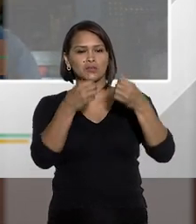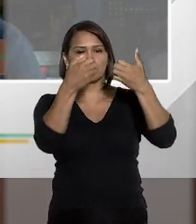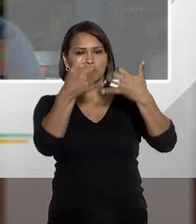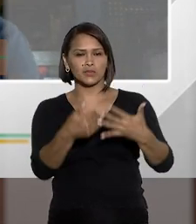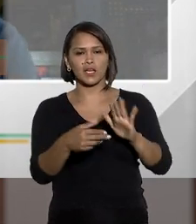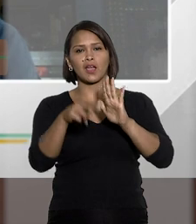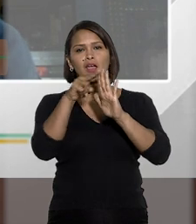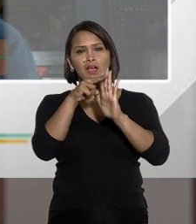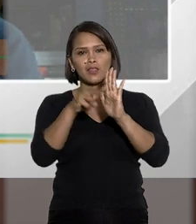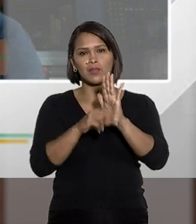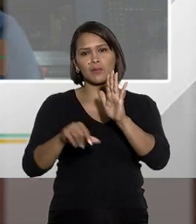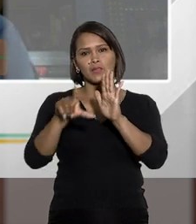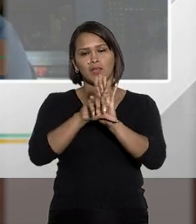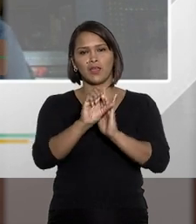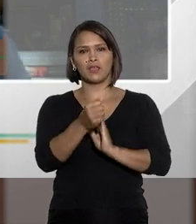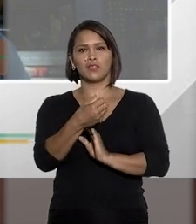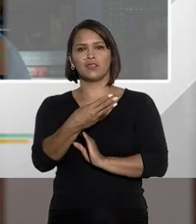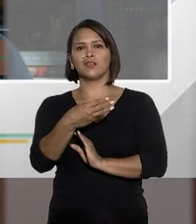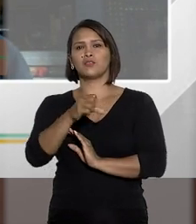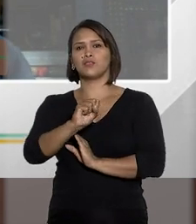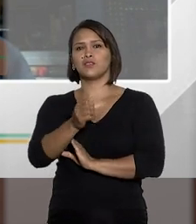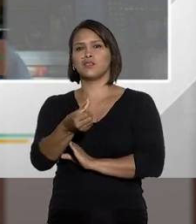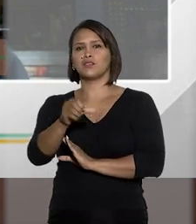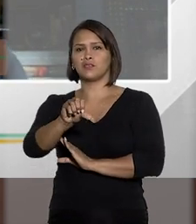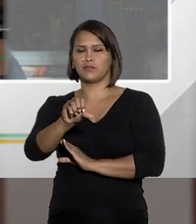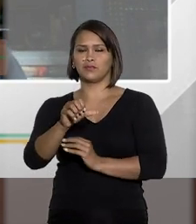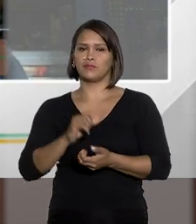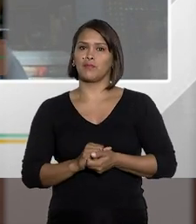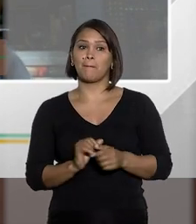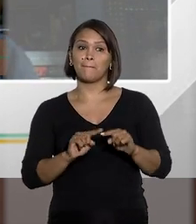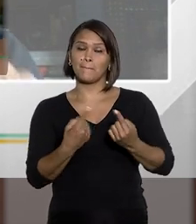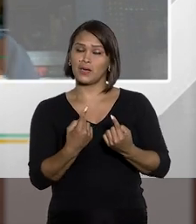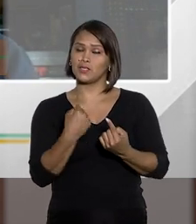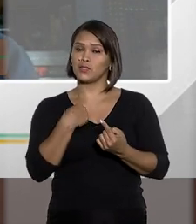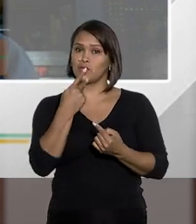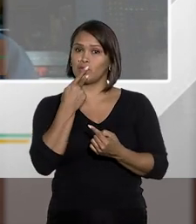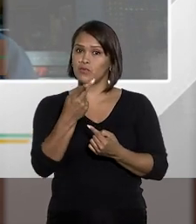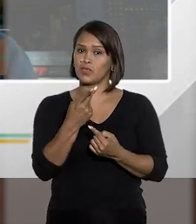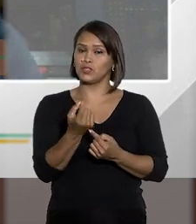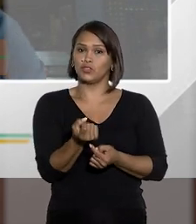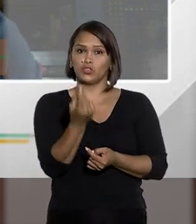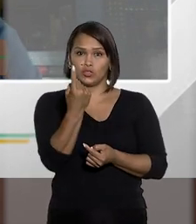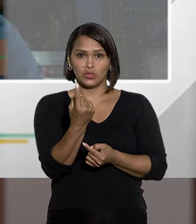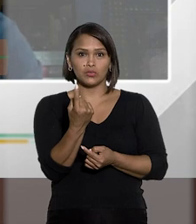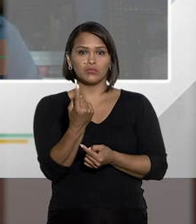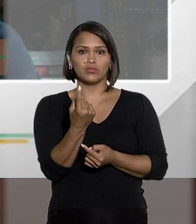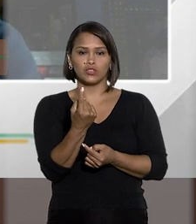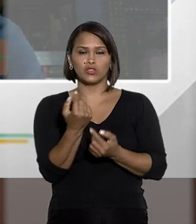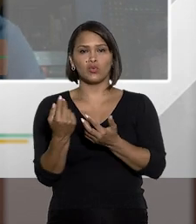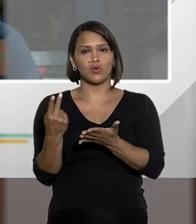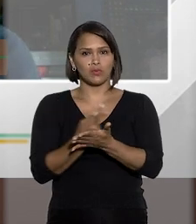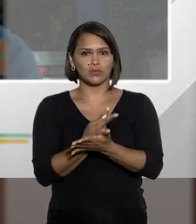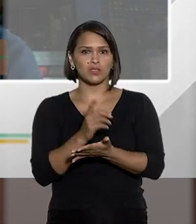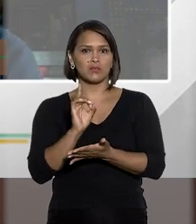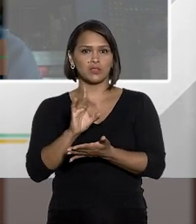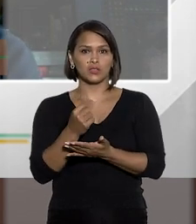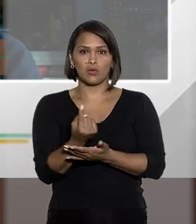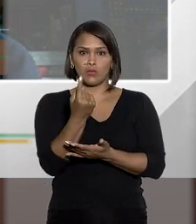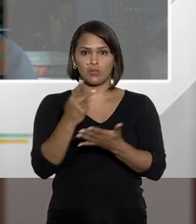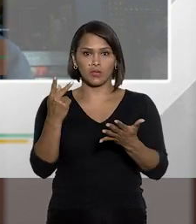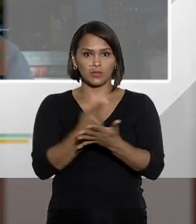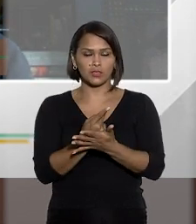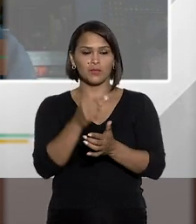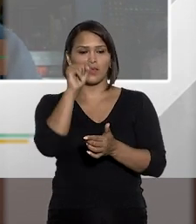tudo indica a norma da lei 13.869. Mas eu estou falando de um só fato.